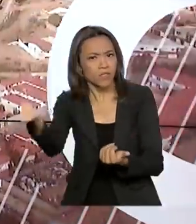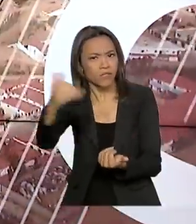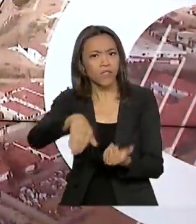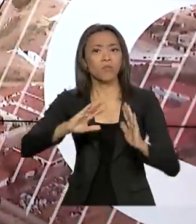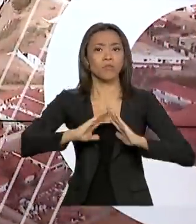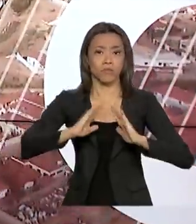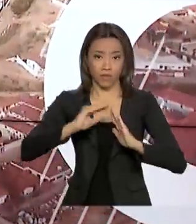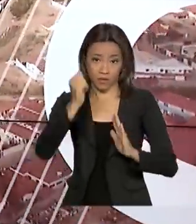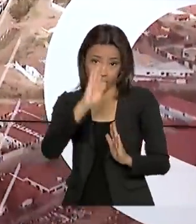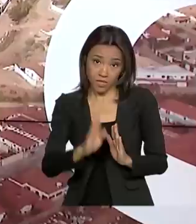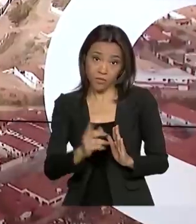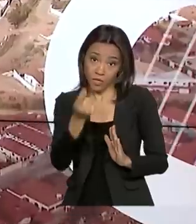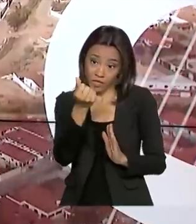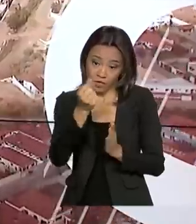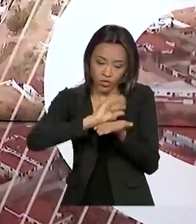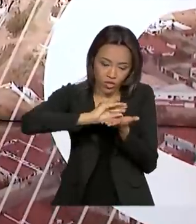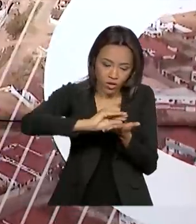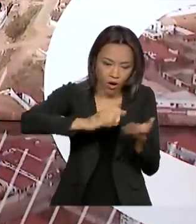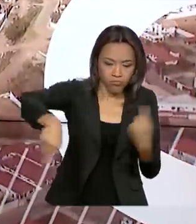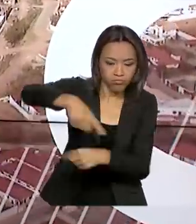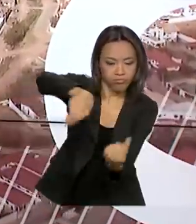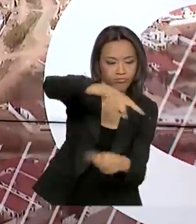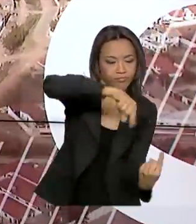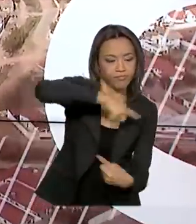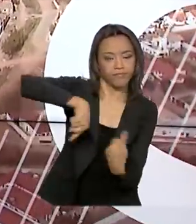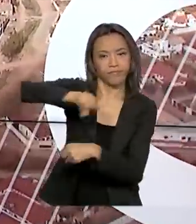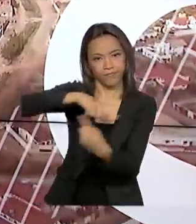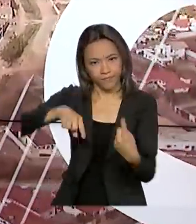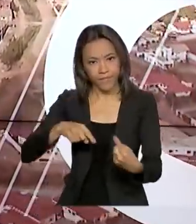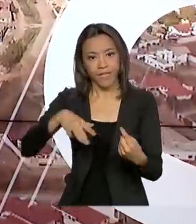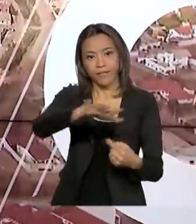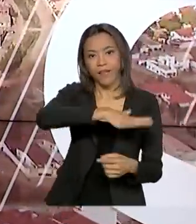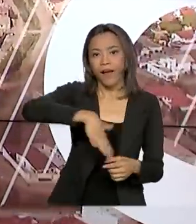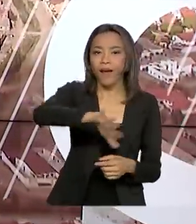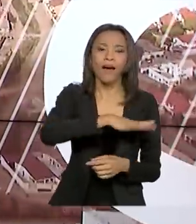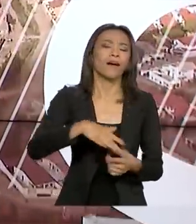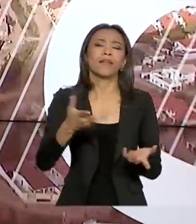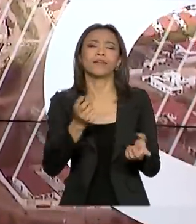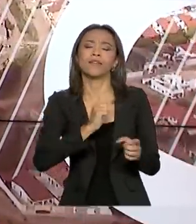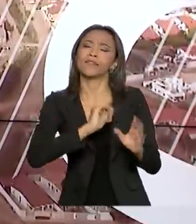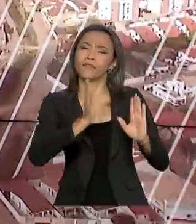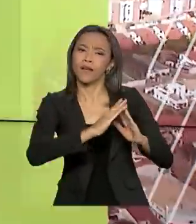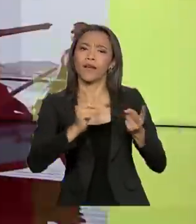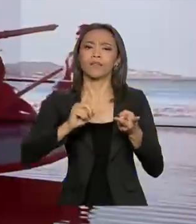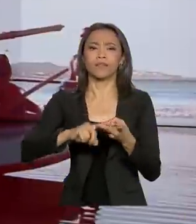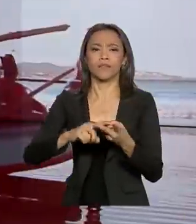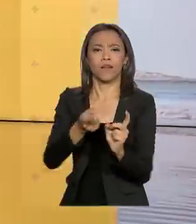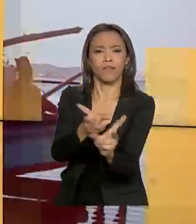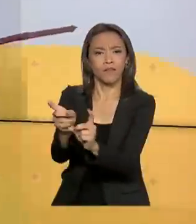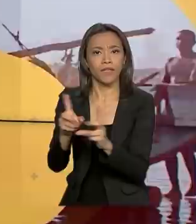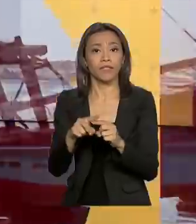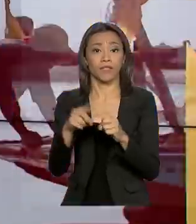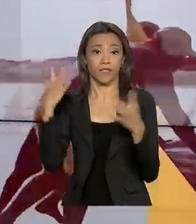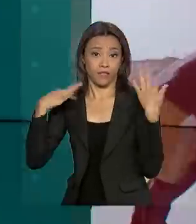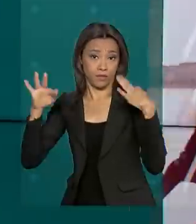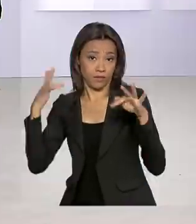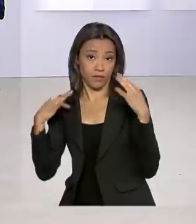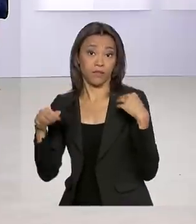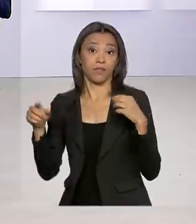mais dinheiro na economia do país, incrementando os mercados imobiliário, comercial, turístico e industrial.